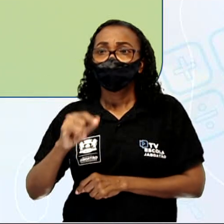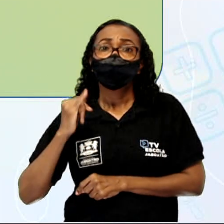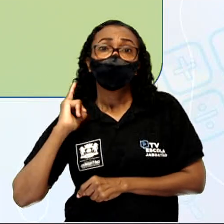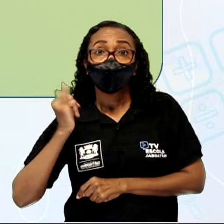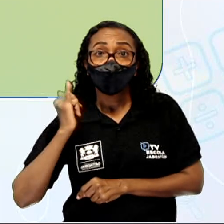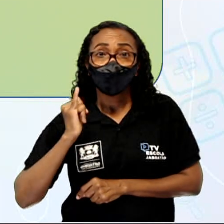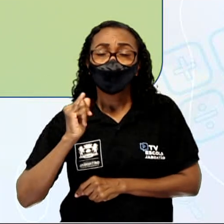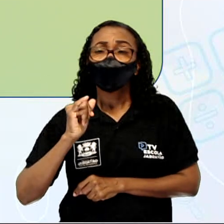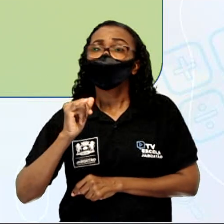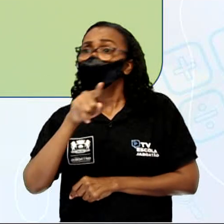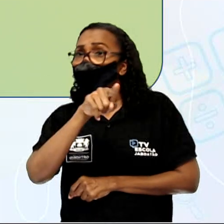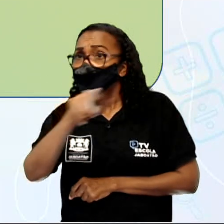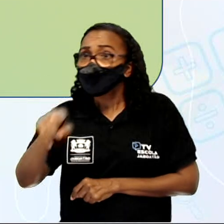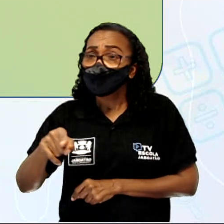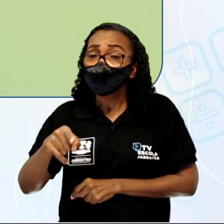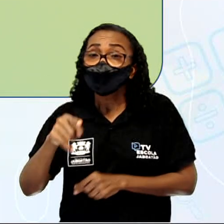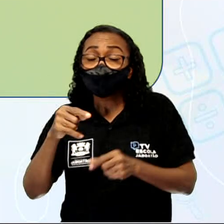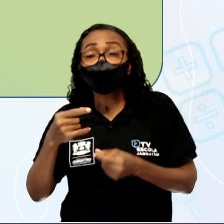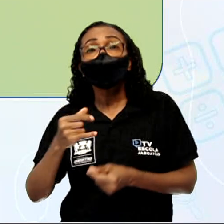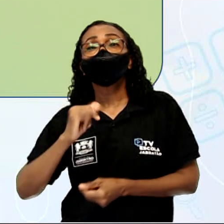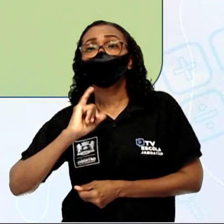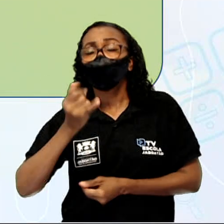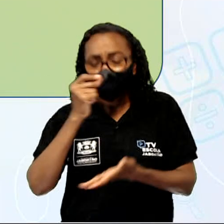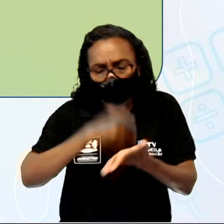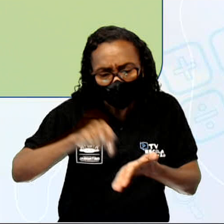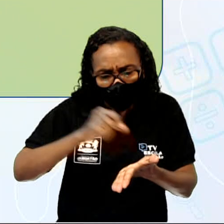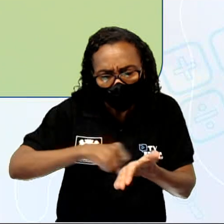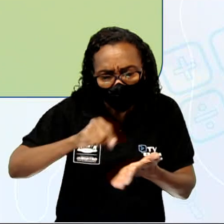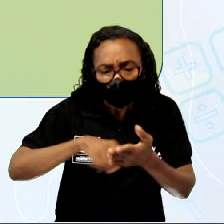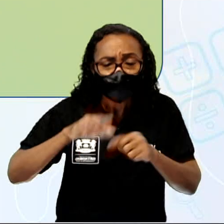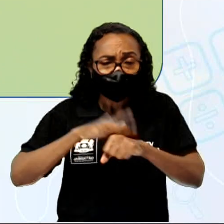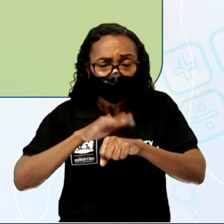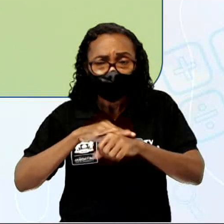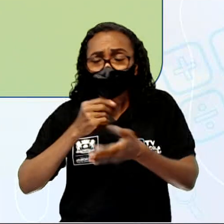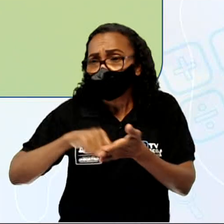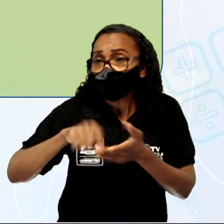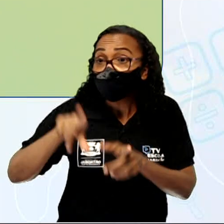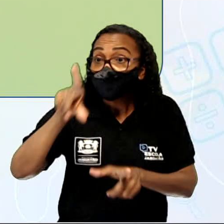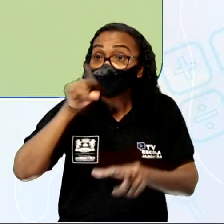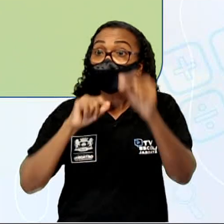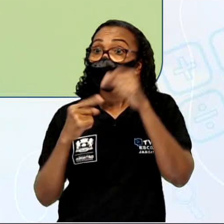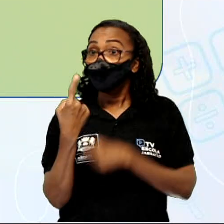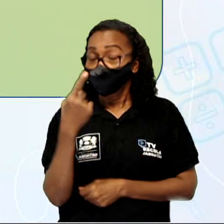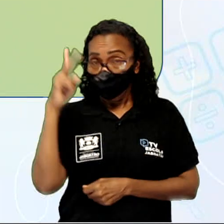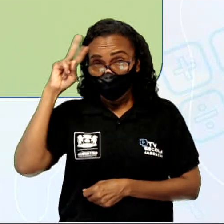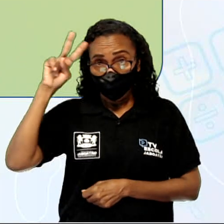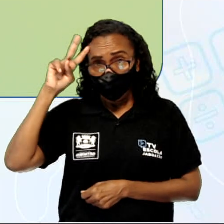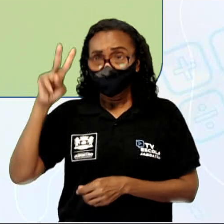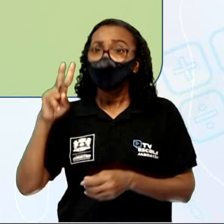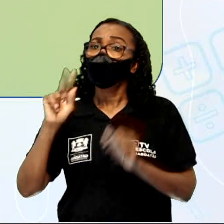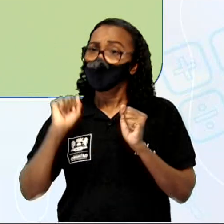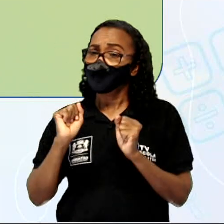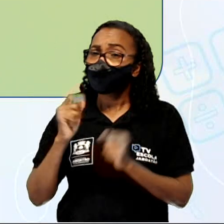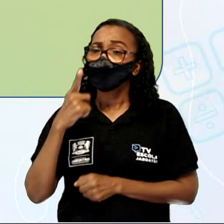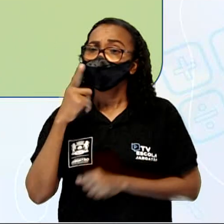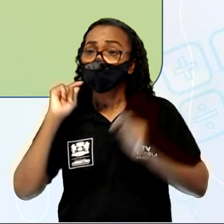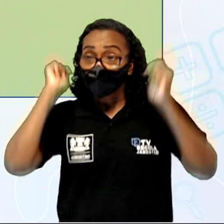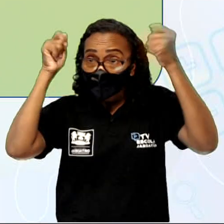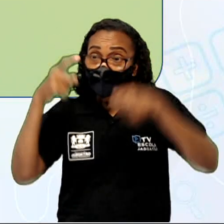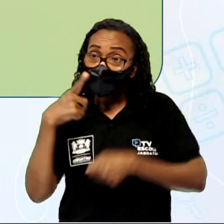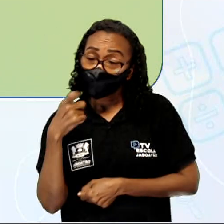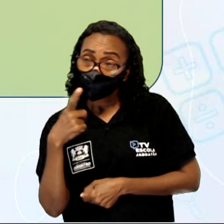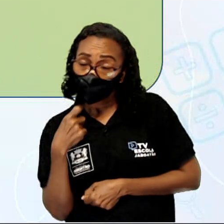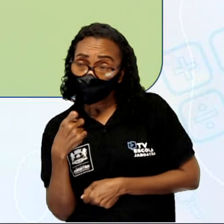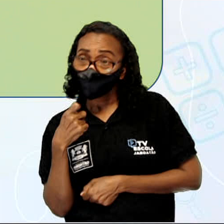sua própria versão dela. Faça uma versão própria dessas histórias. Escolha uma. Pode ser Chapeuzinho Vermelho, Branca de Neve, A